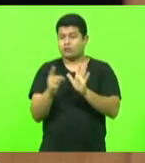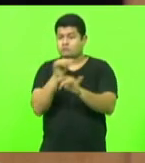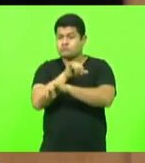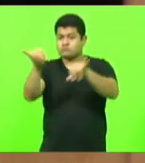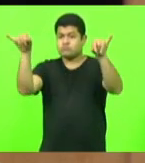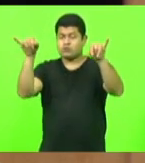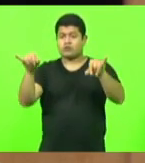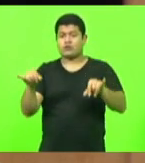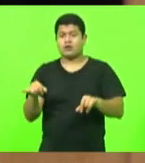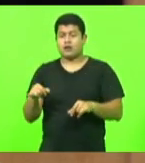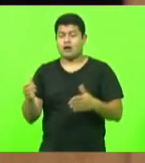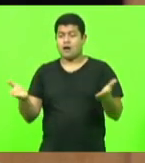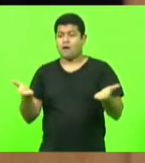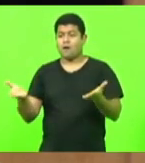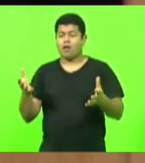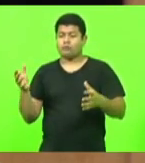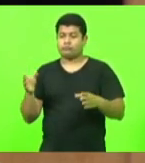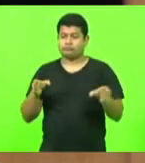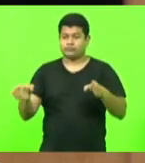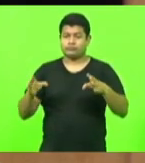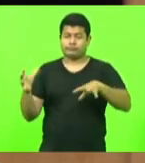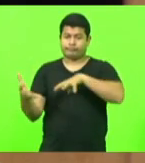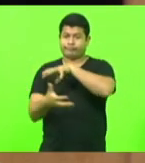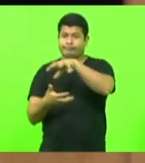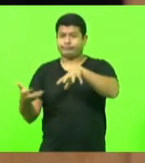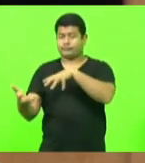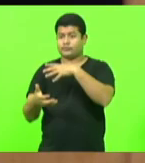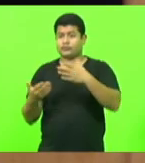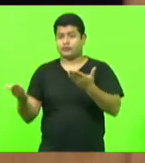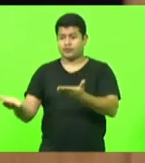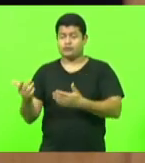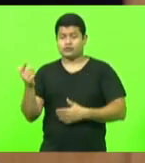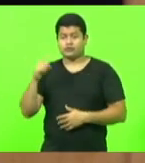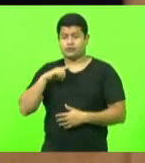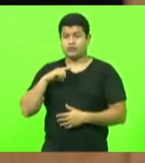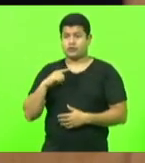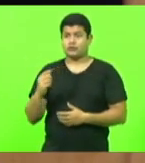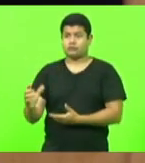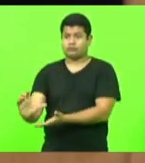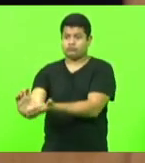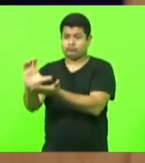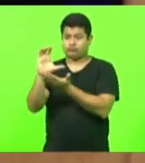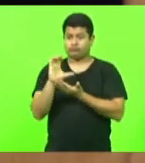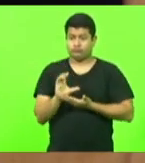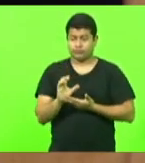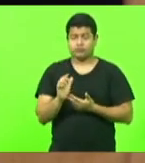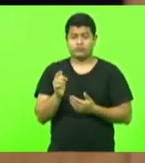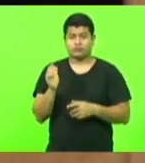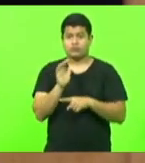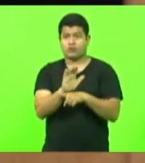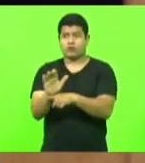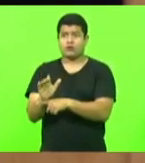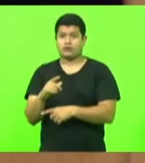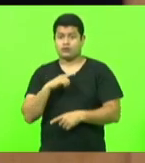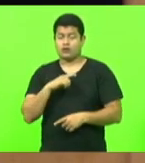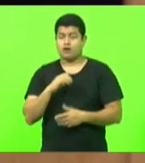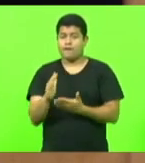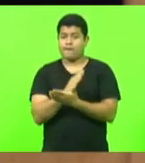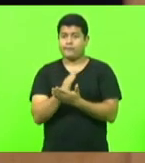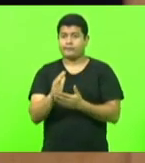ou de calamidade, possa o município receber, então, os benefícios. Tem alguns vídeos, acho que